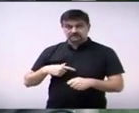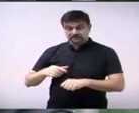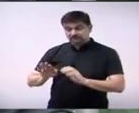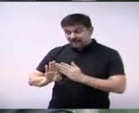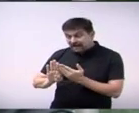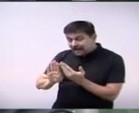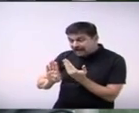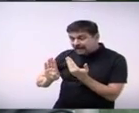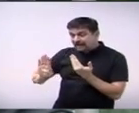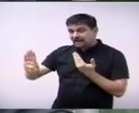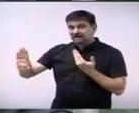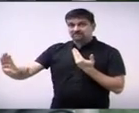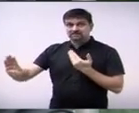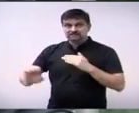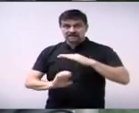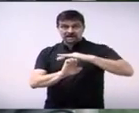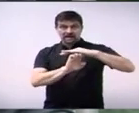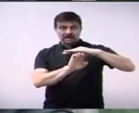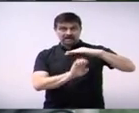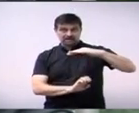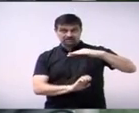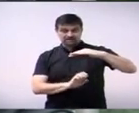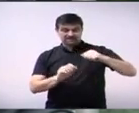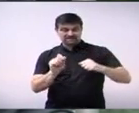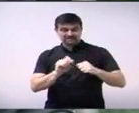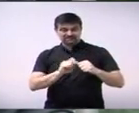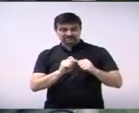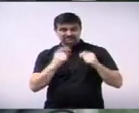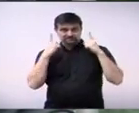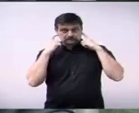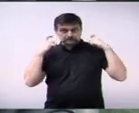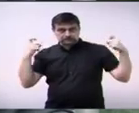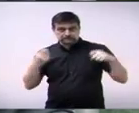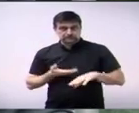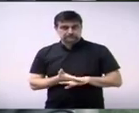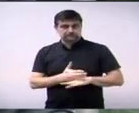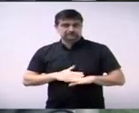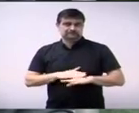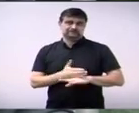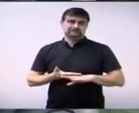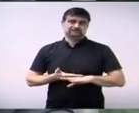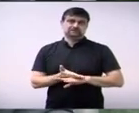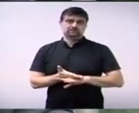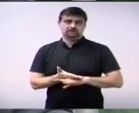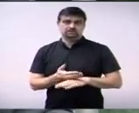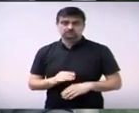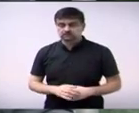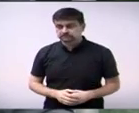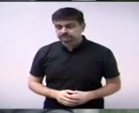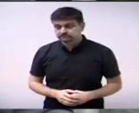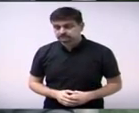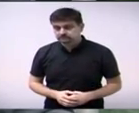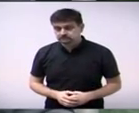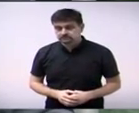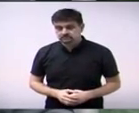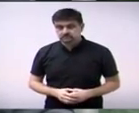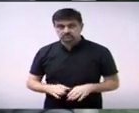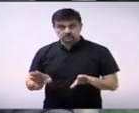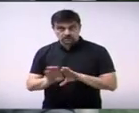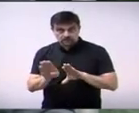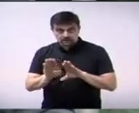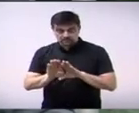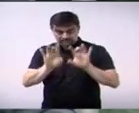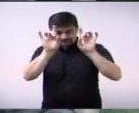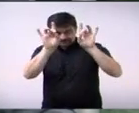atividades industriais que geram impacto e aqui lógico cita em